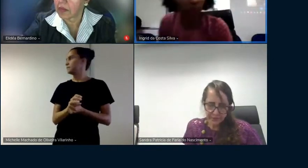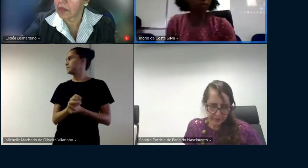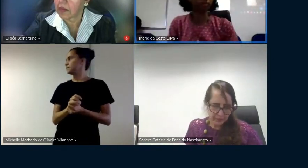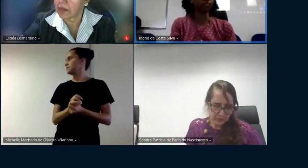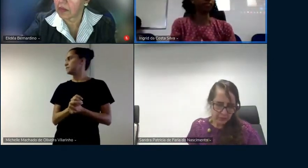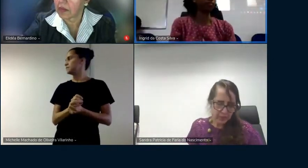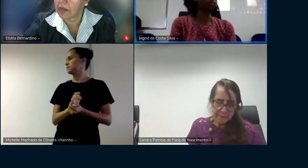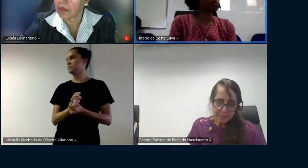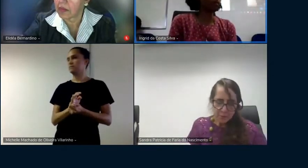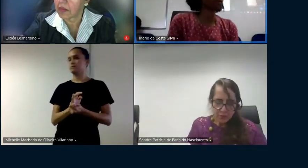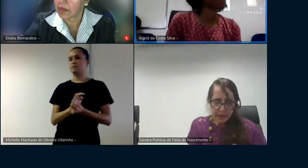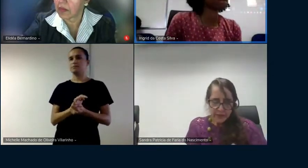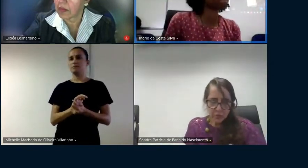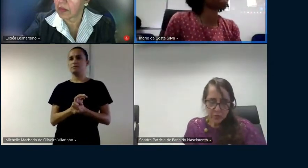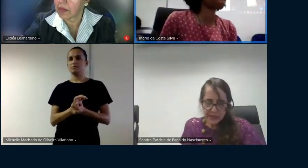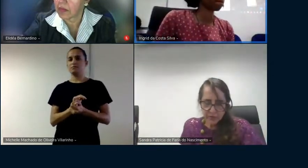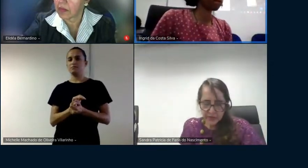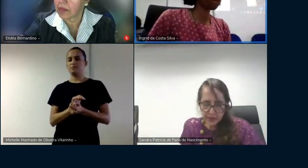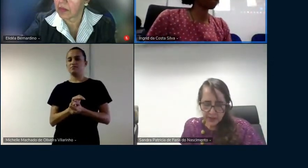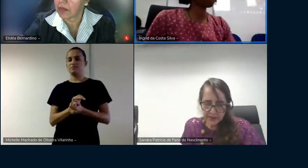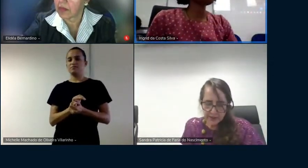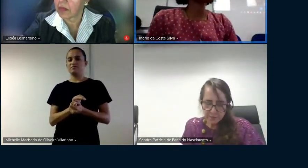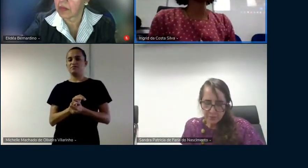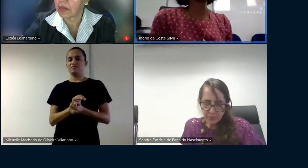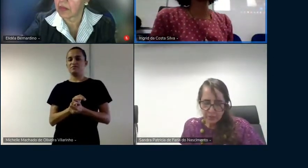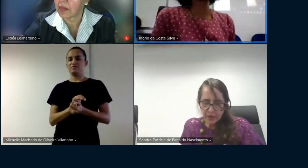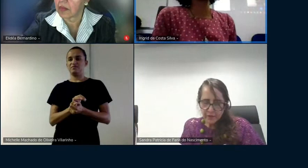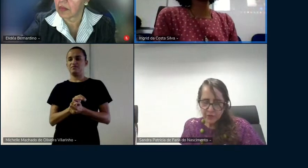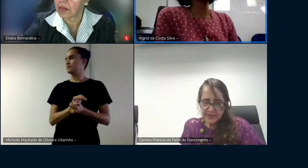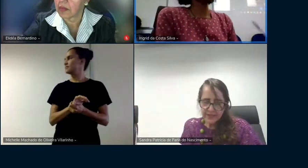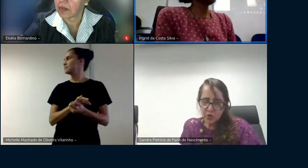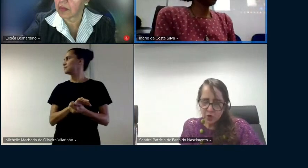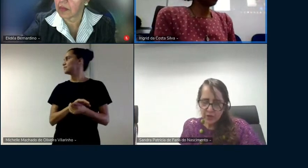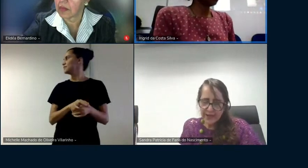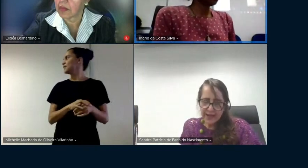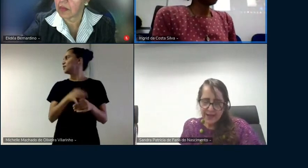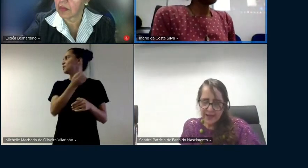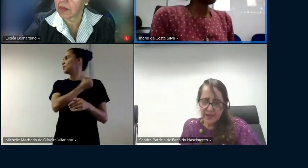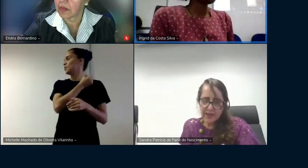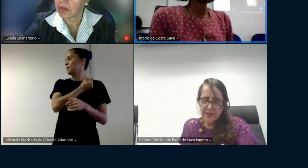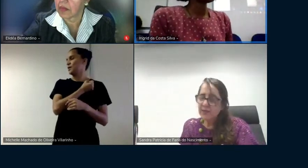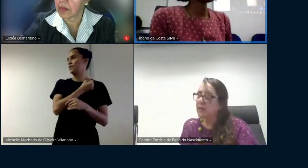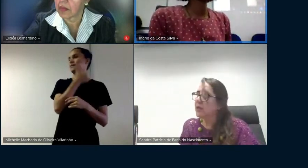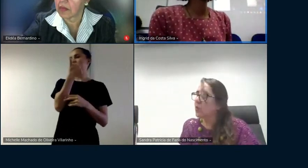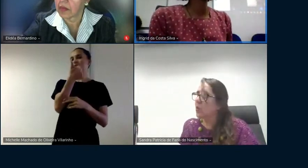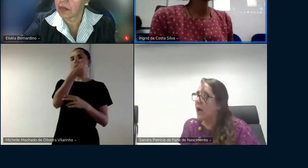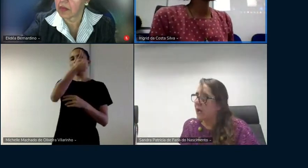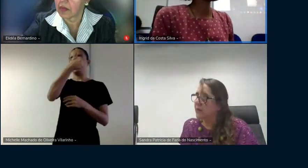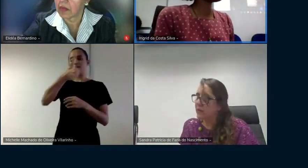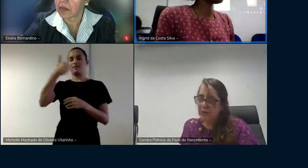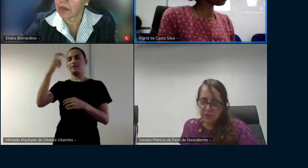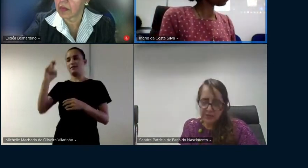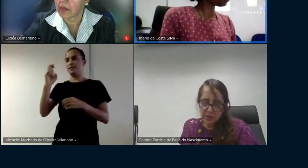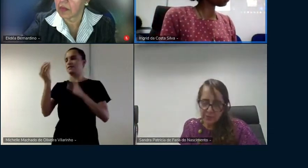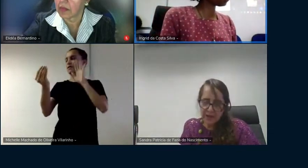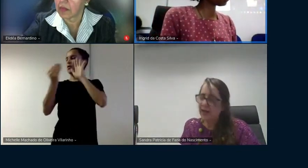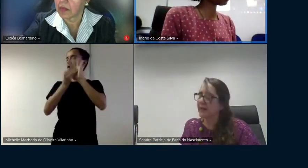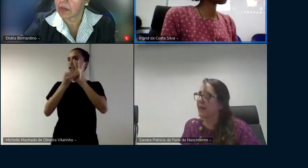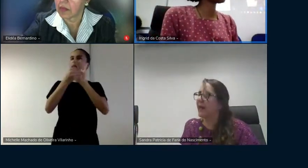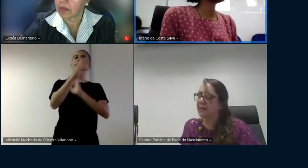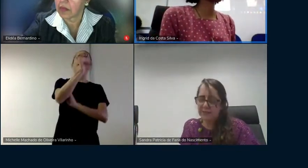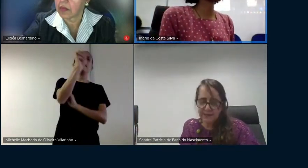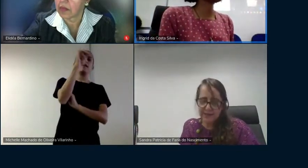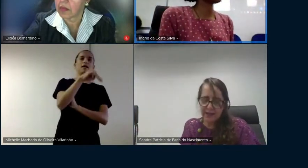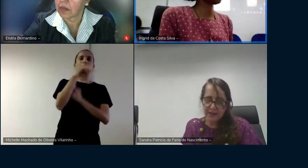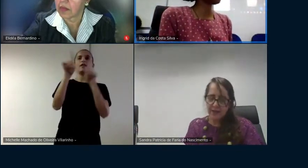pronto no 115 você tem que colocar em e o a eu acho que tem que